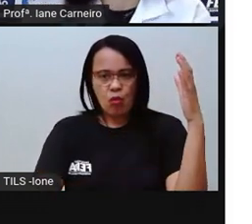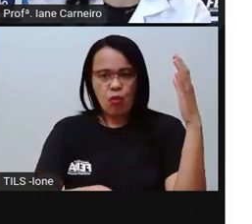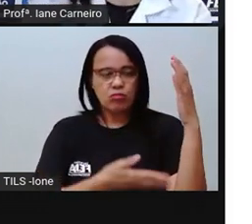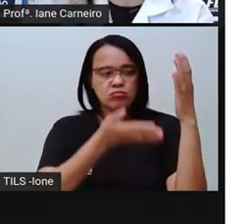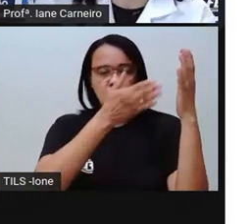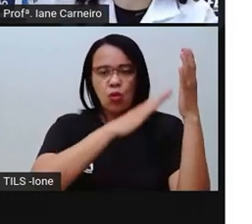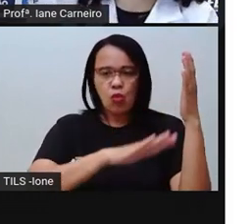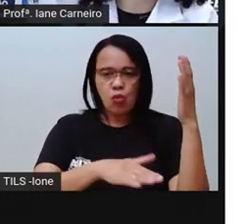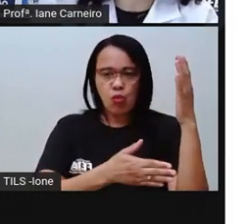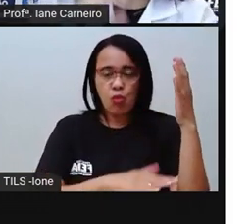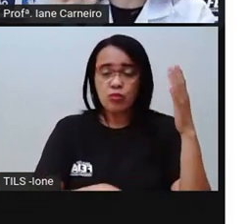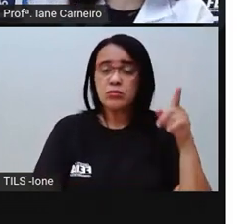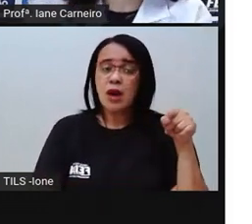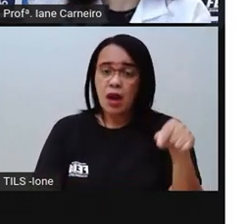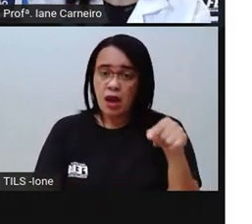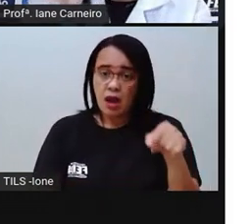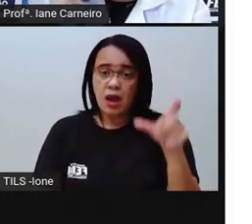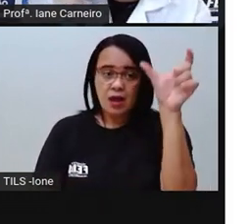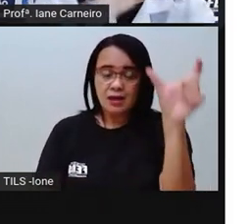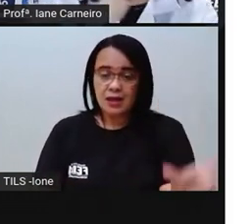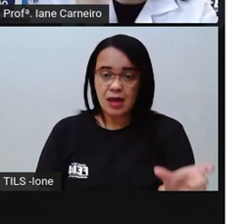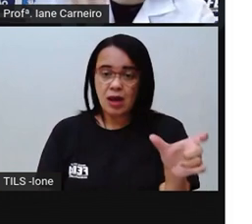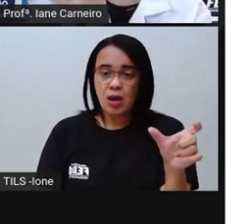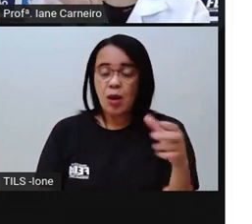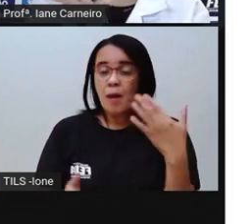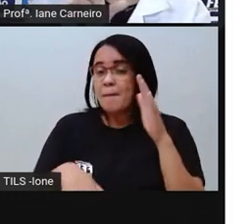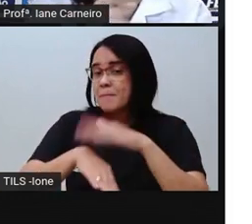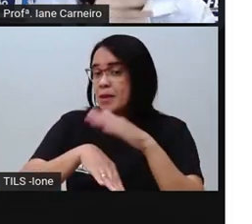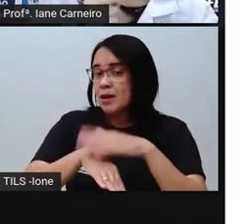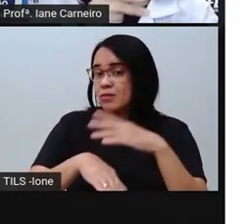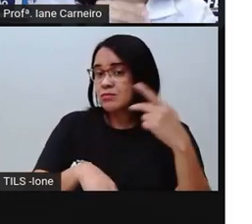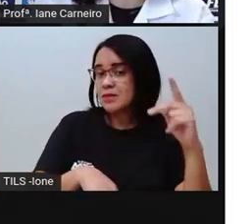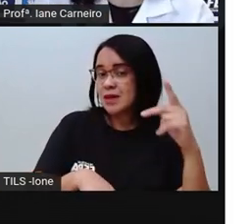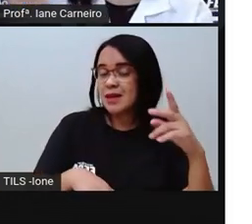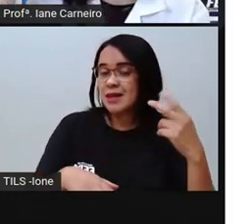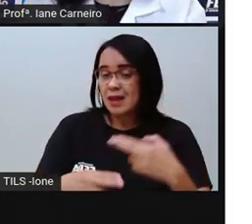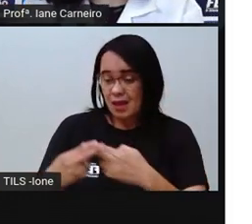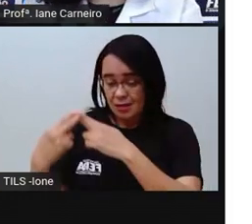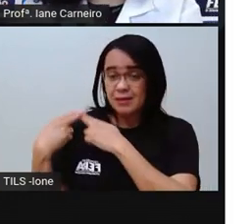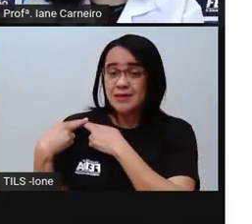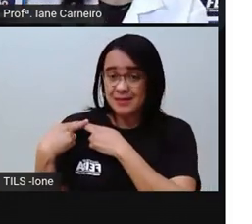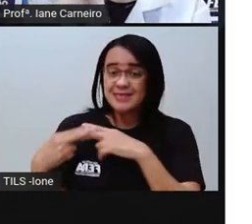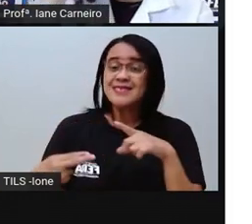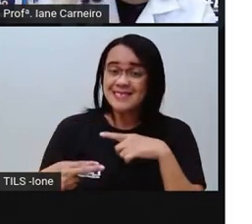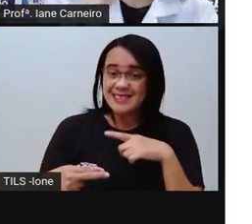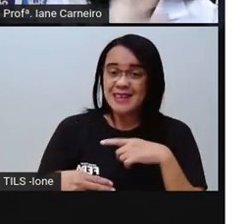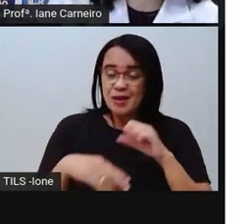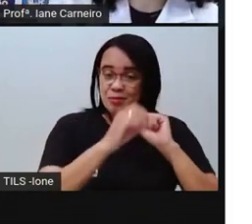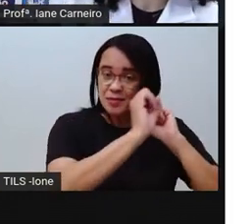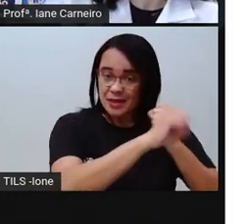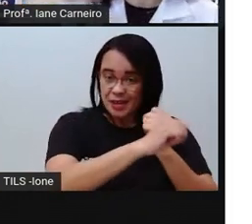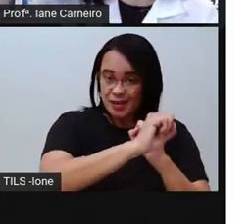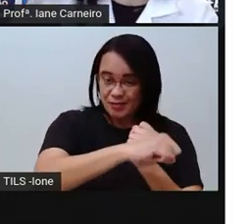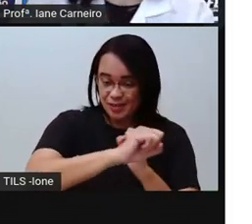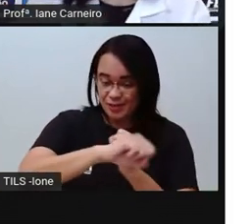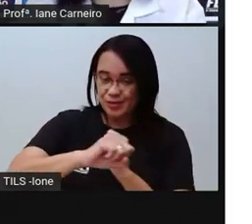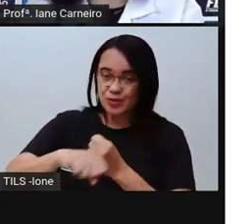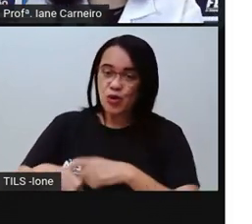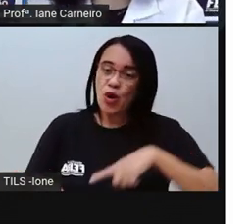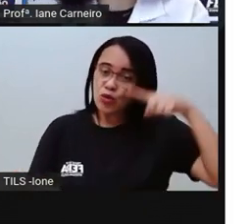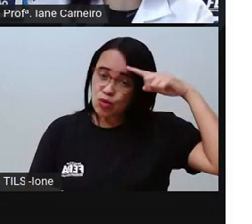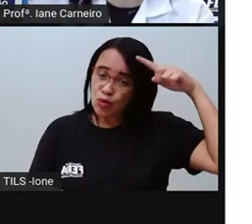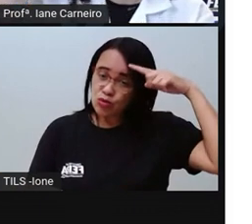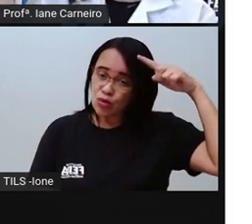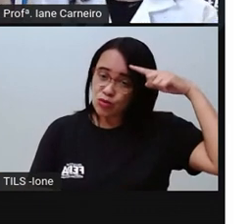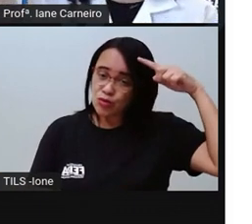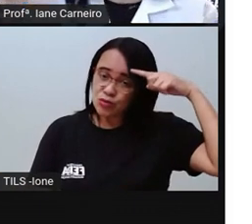manhã, eu ia pequenininha, pequenininha assim, oito anos, nove anos, pegava vassoura, pegava pá, pegava o balde